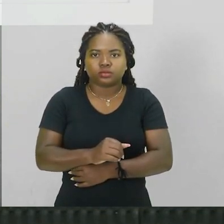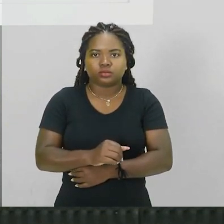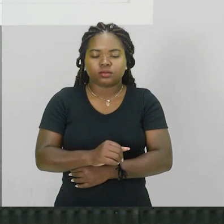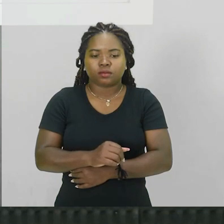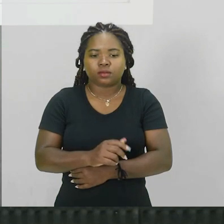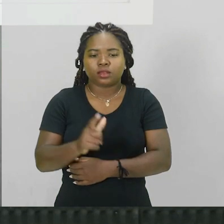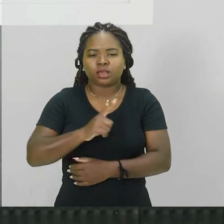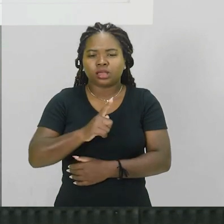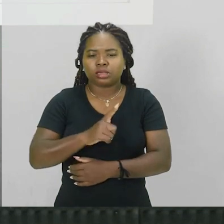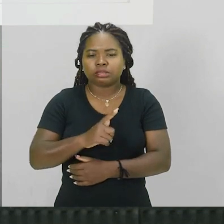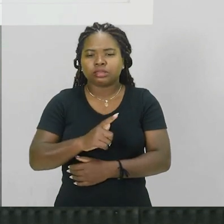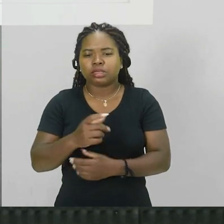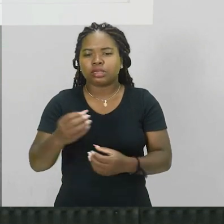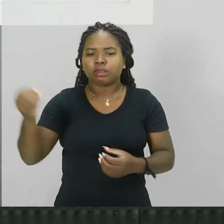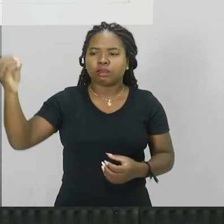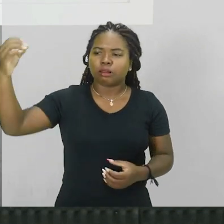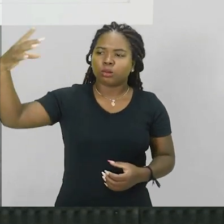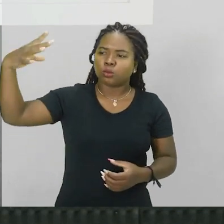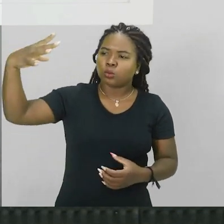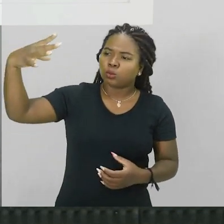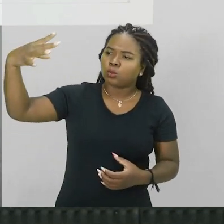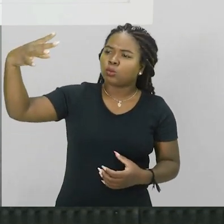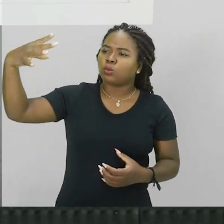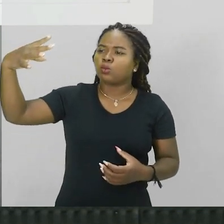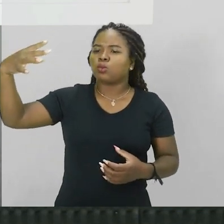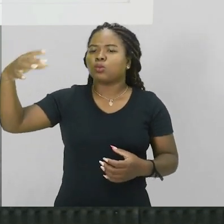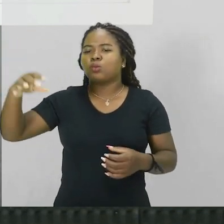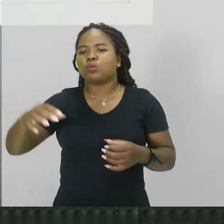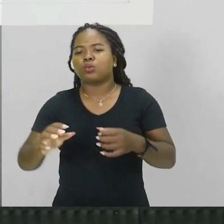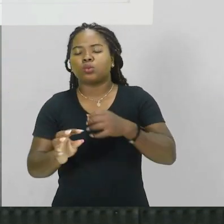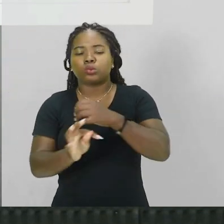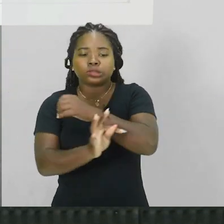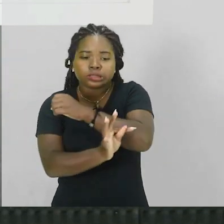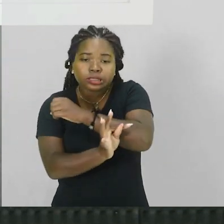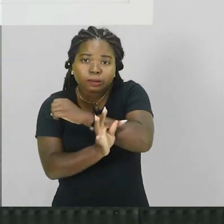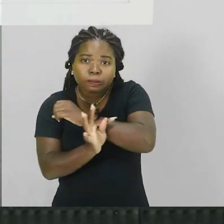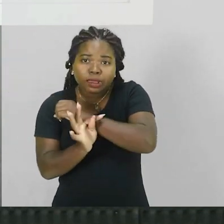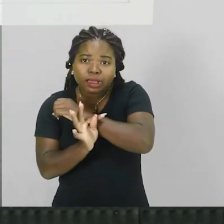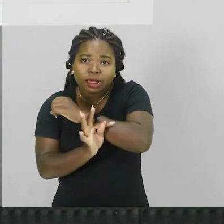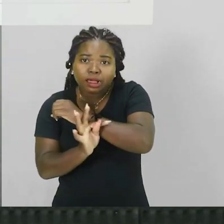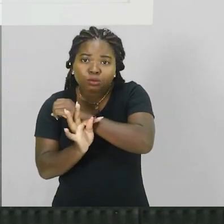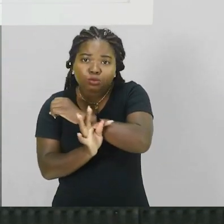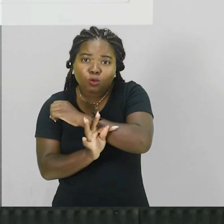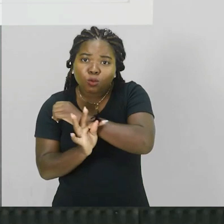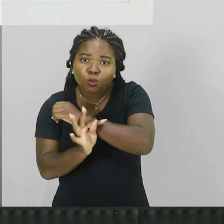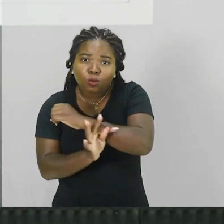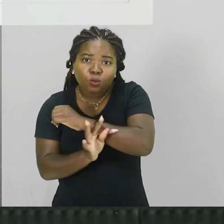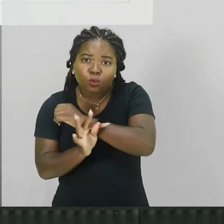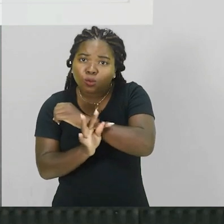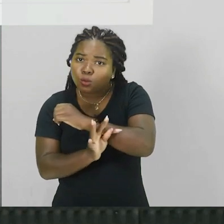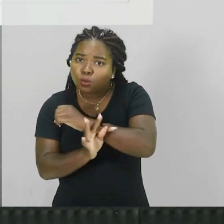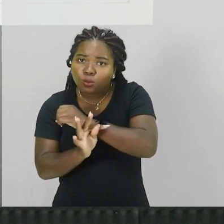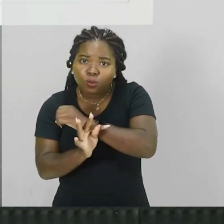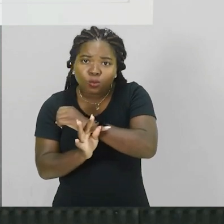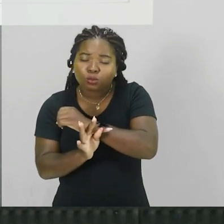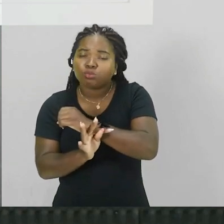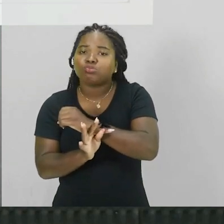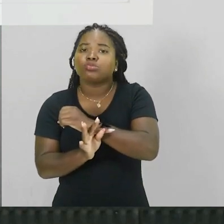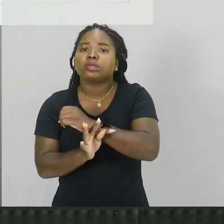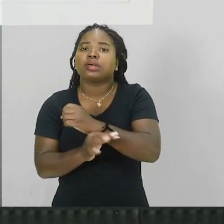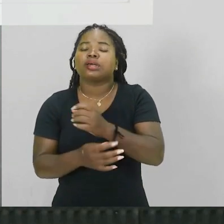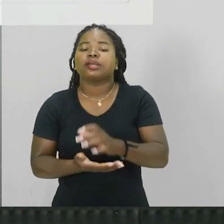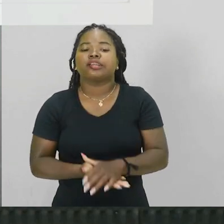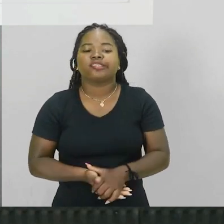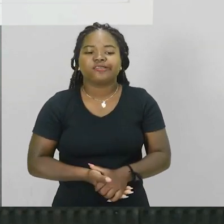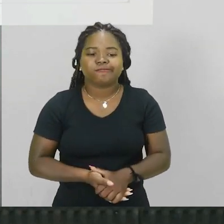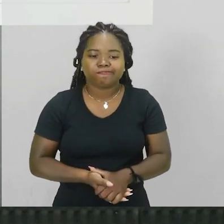de iluminação, de temperatura, né, as massas, não é, gasosas com densidades diferentes,